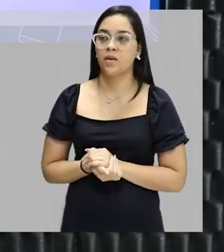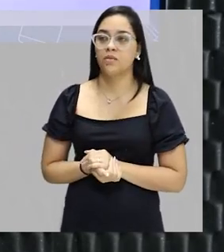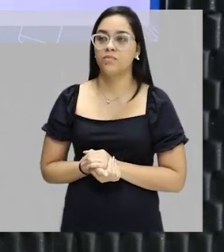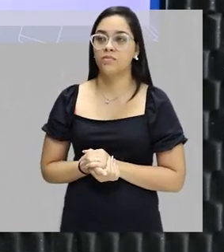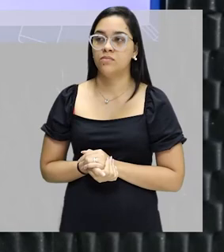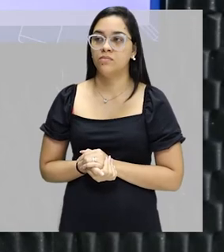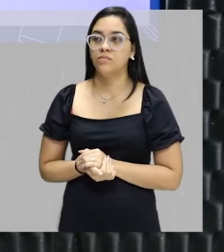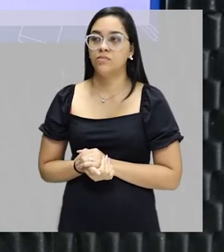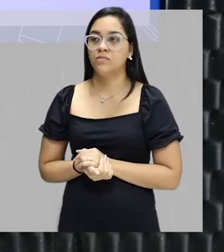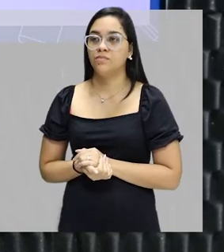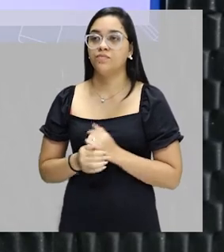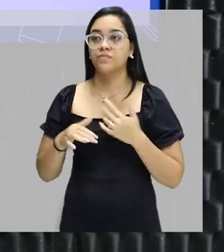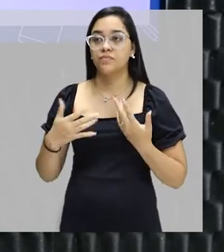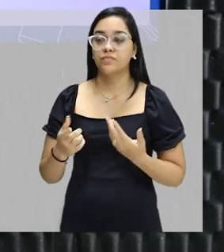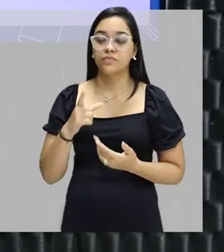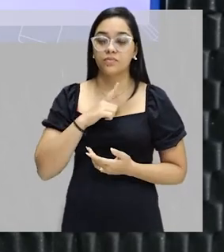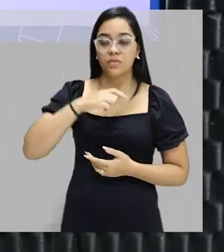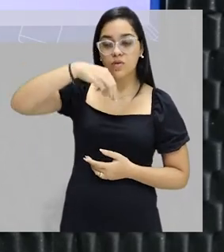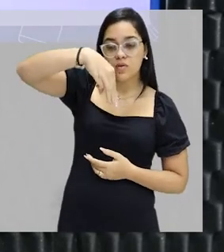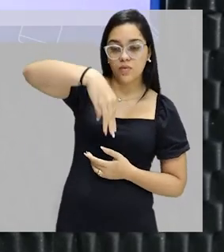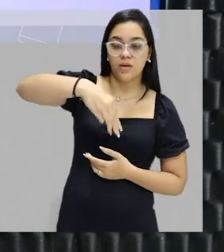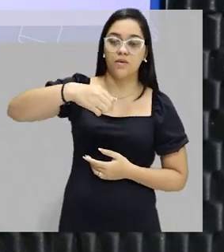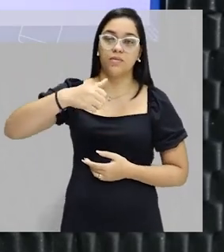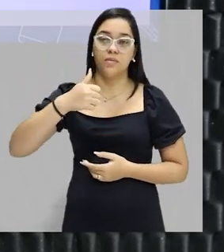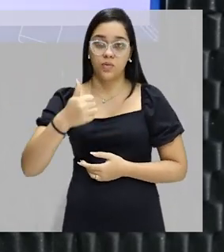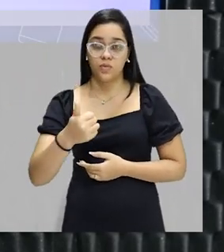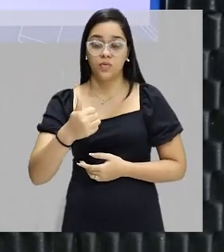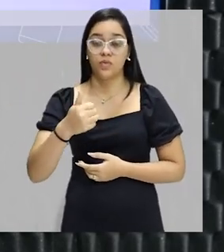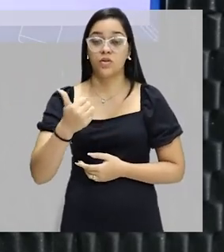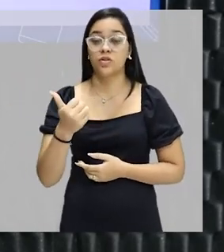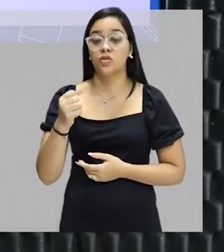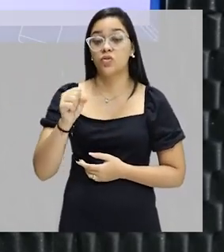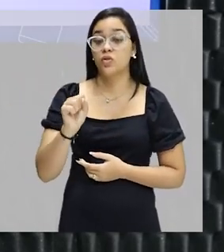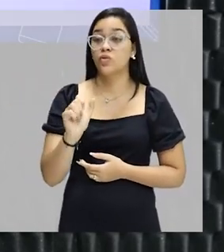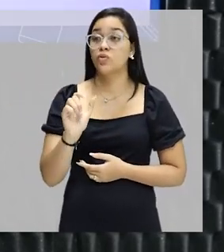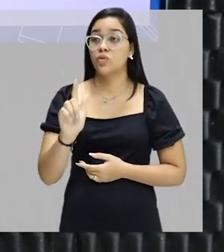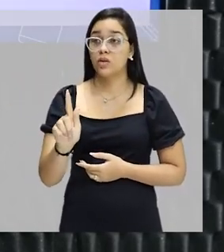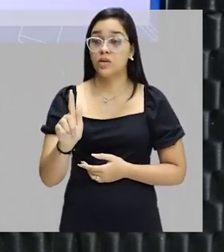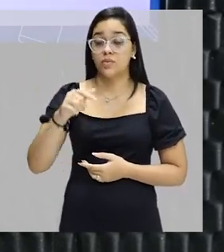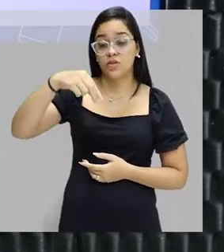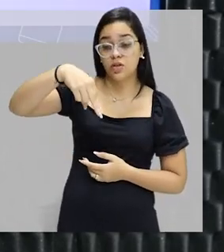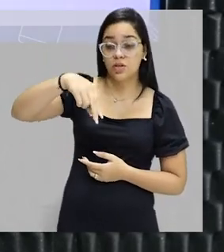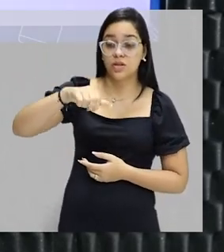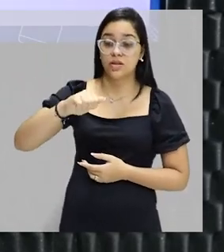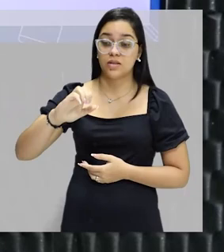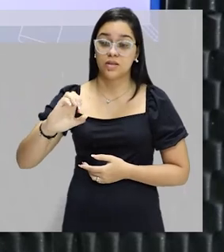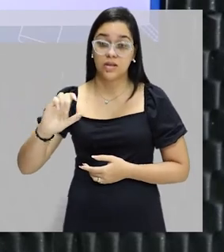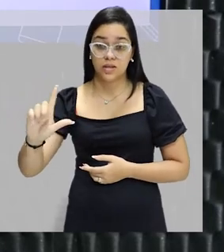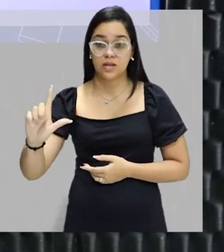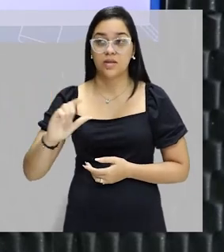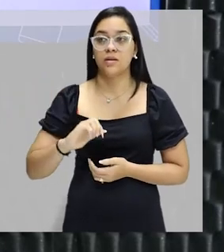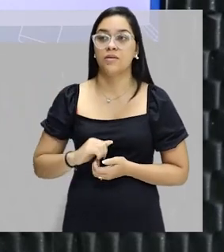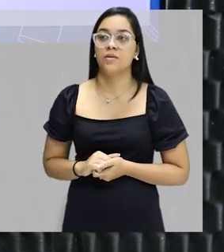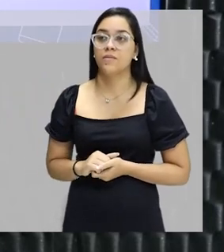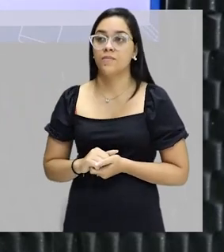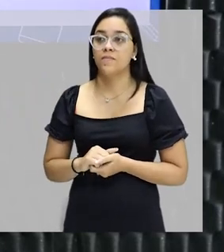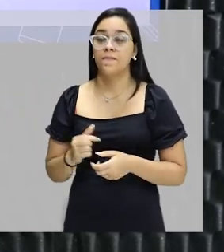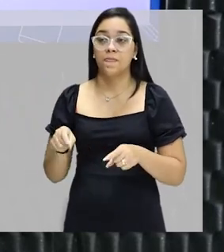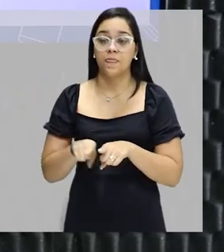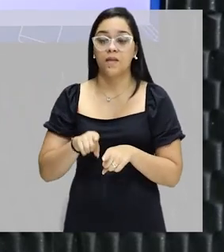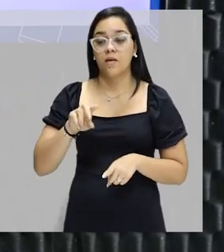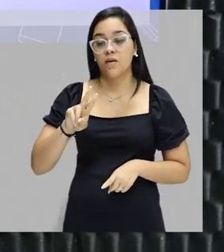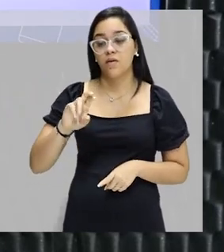solvente. Então, eu tenho um M1, uma massa de soluto, 18 gramas de NaCl. O